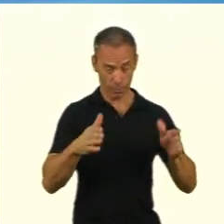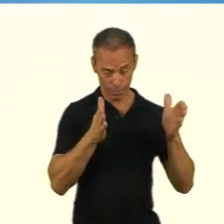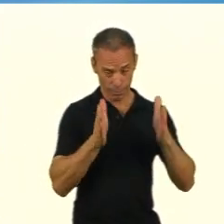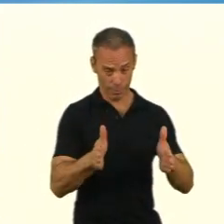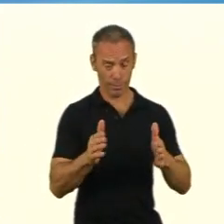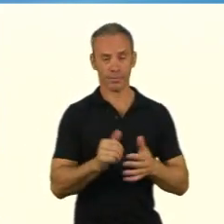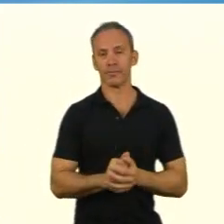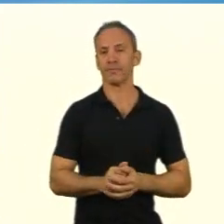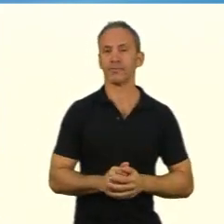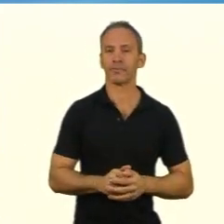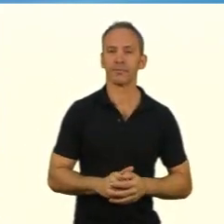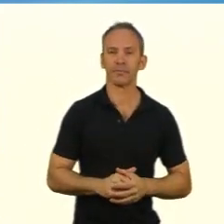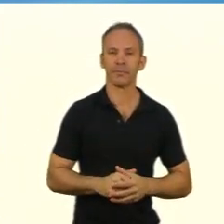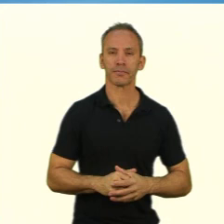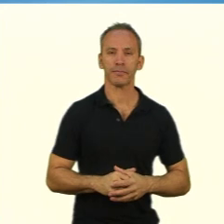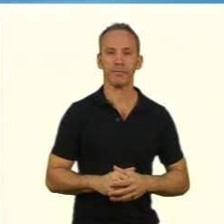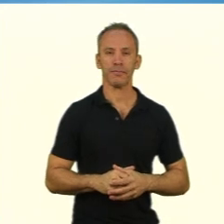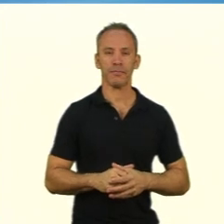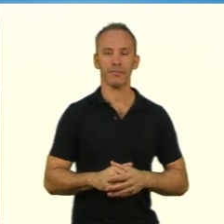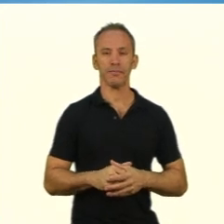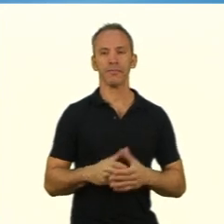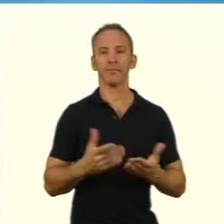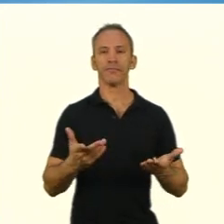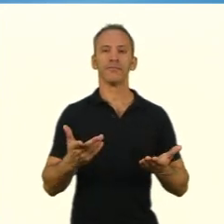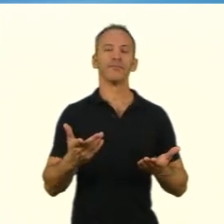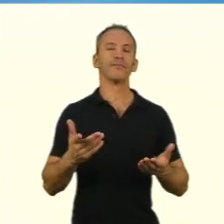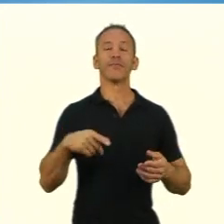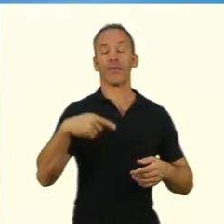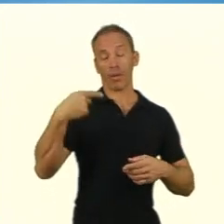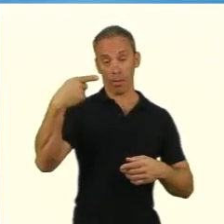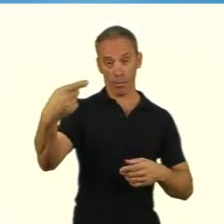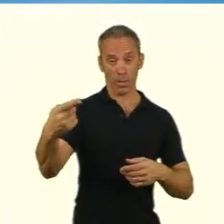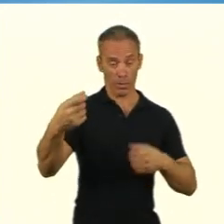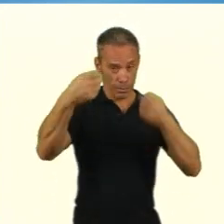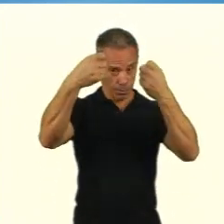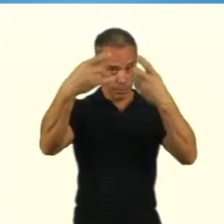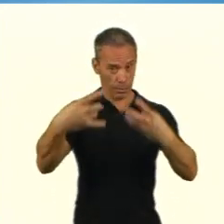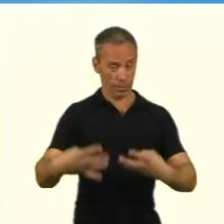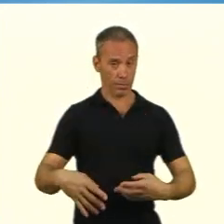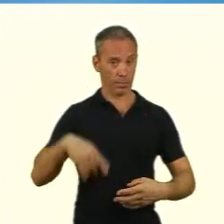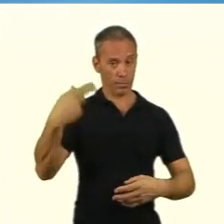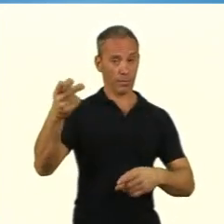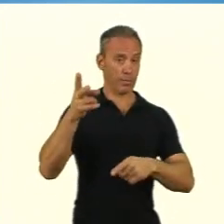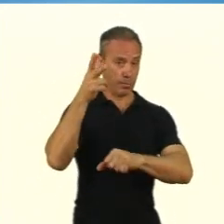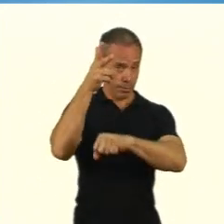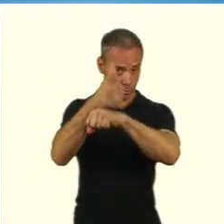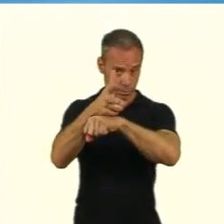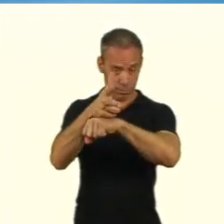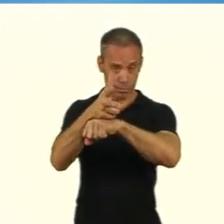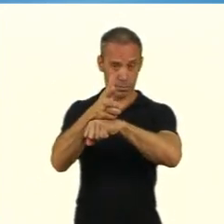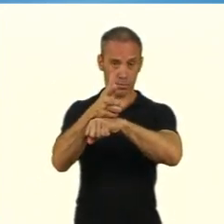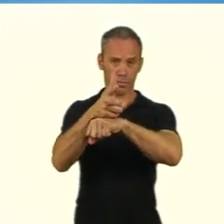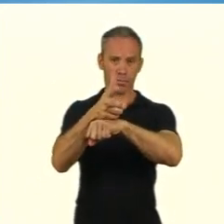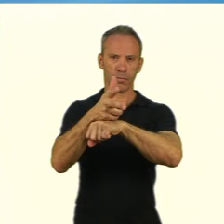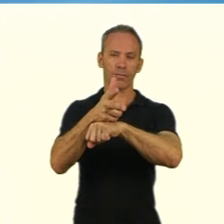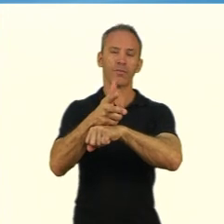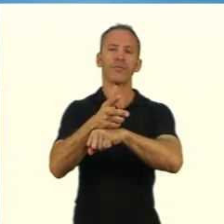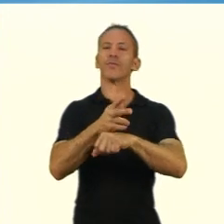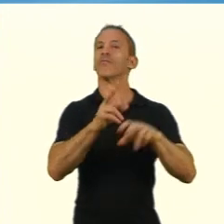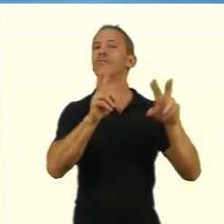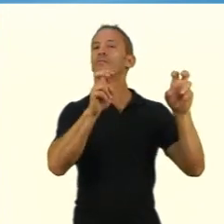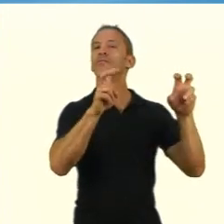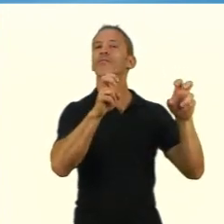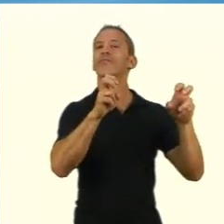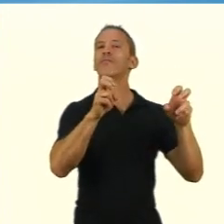parte né e aí a passa depois detalhadamente no próximo vídeo para